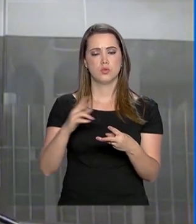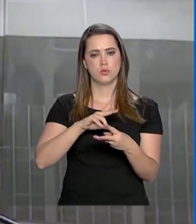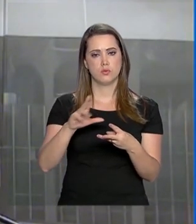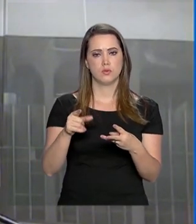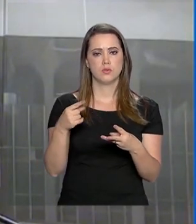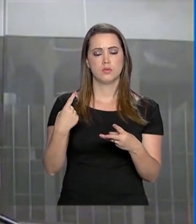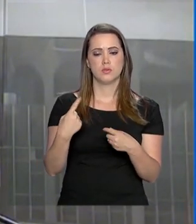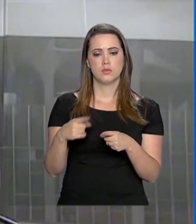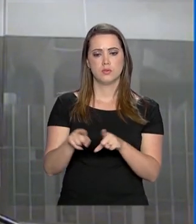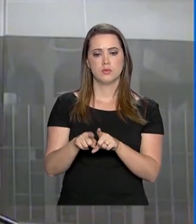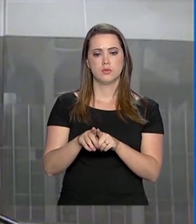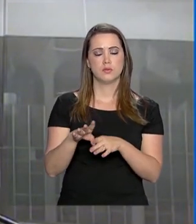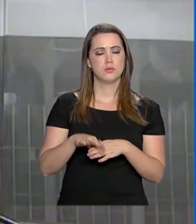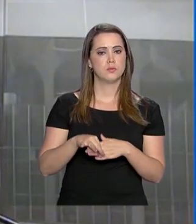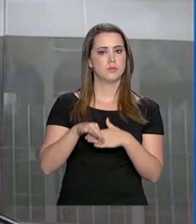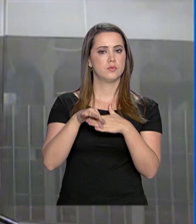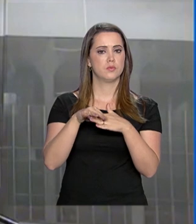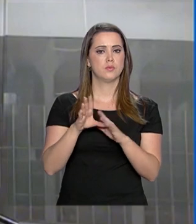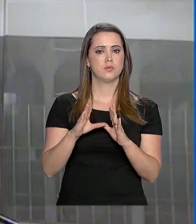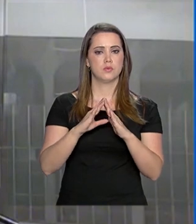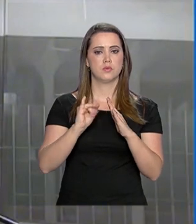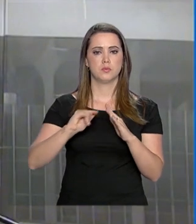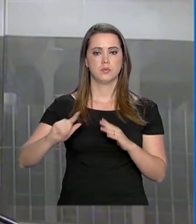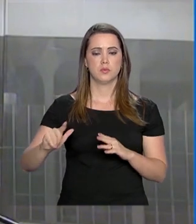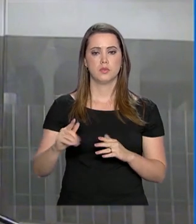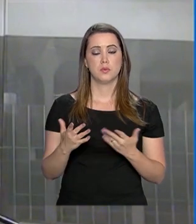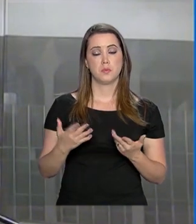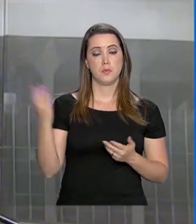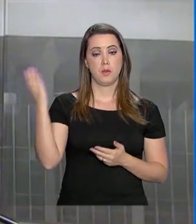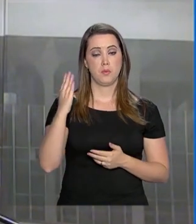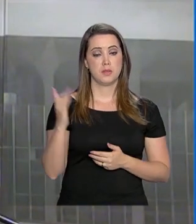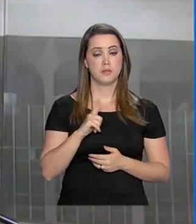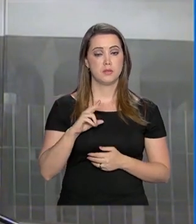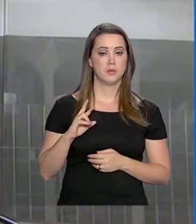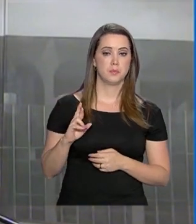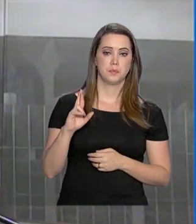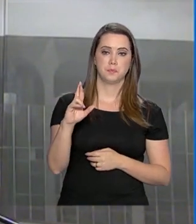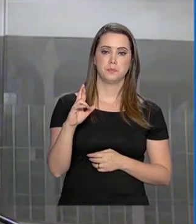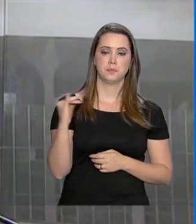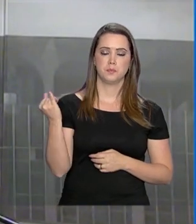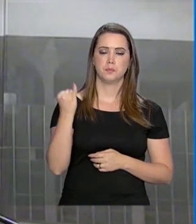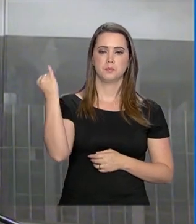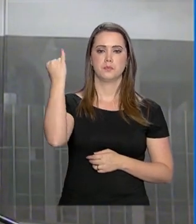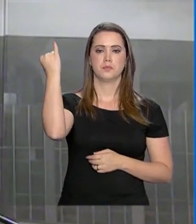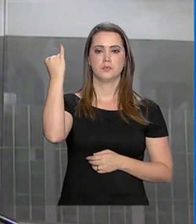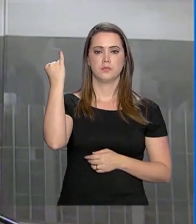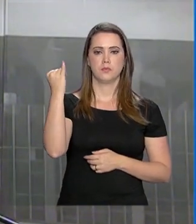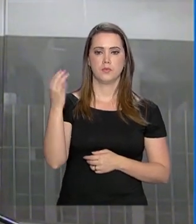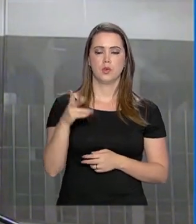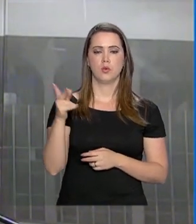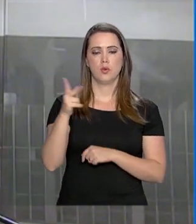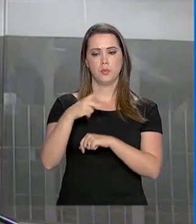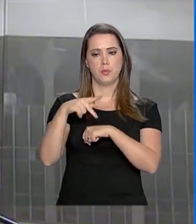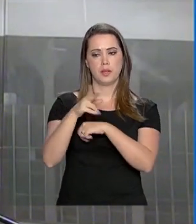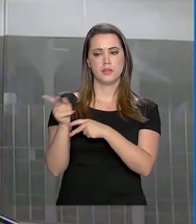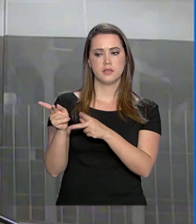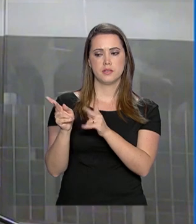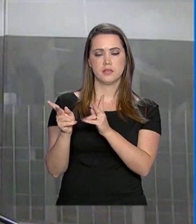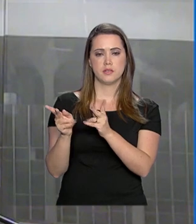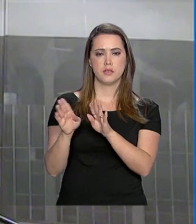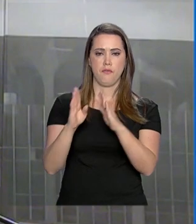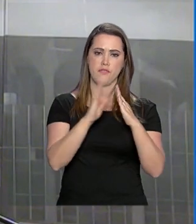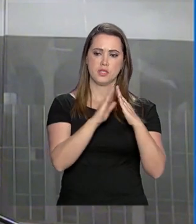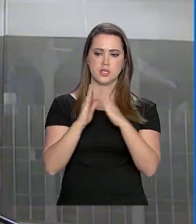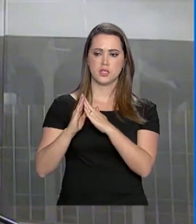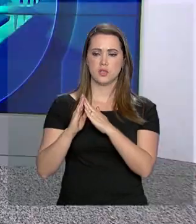aspectos, coordenado pela Casa Civil. E o Brasil tem uma responsabilidade, certamente, muito grande, como país vizinho, em ser